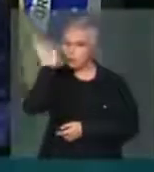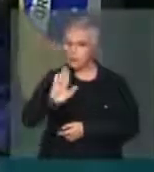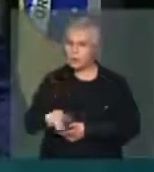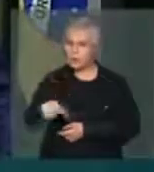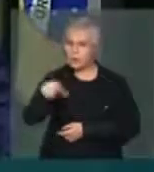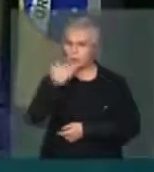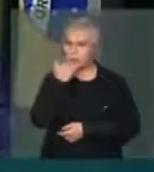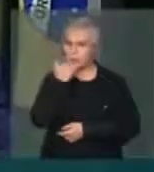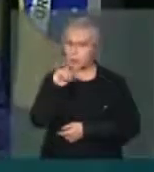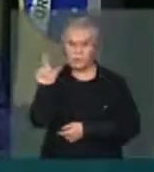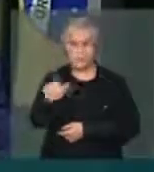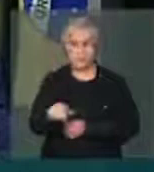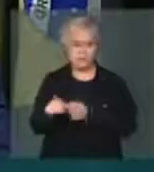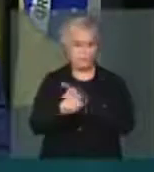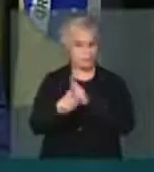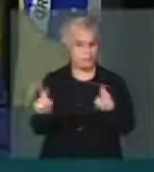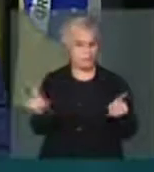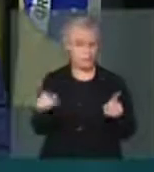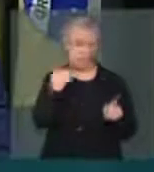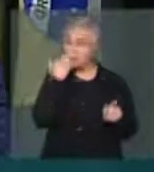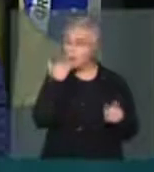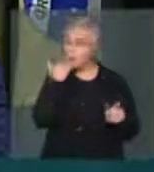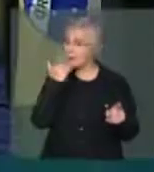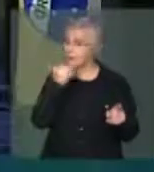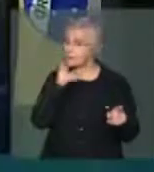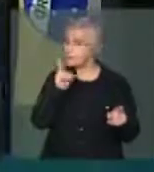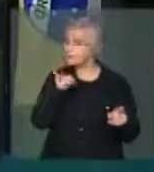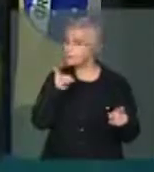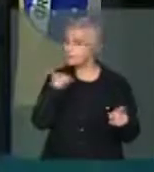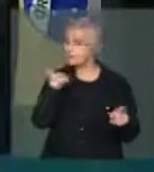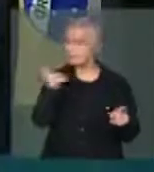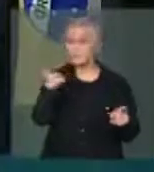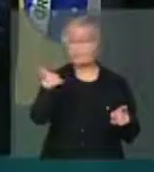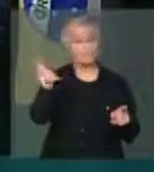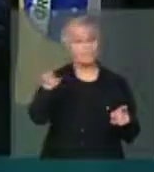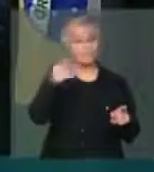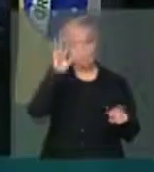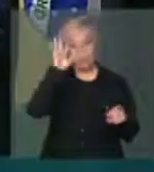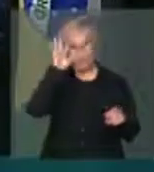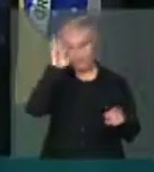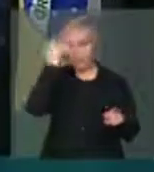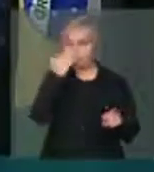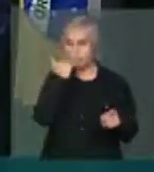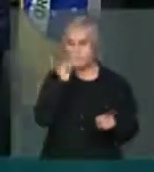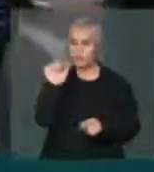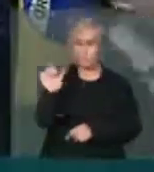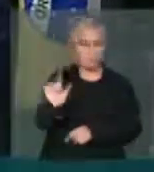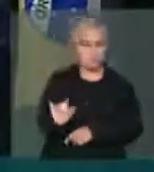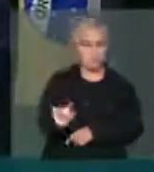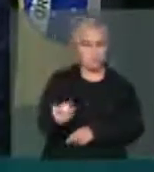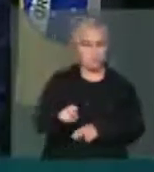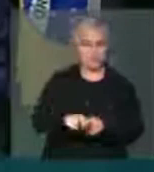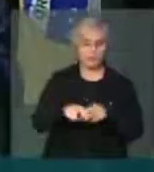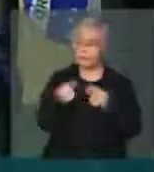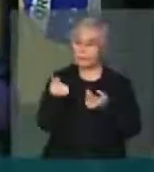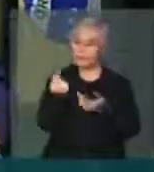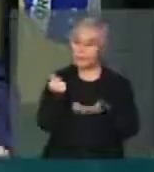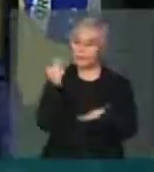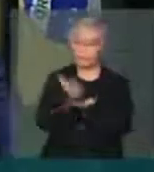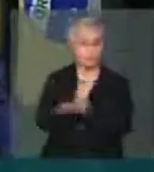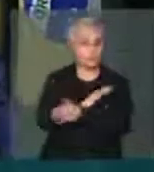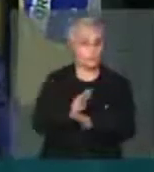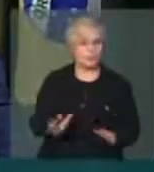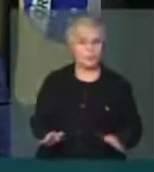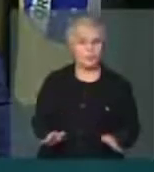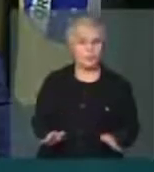Alimento diferente de outros produtos de consumo que você toma a decisão de não comprar prorrogar e